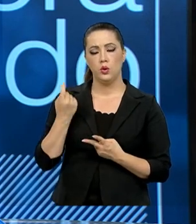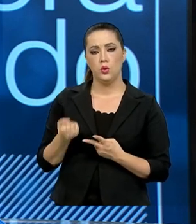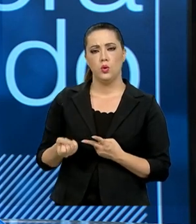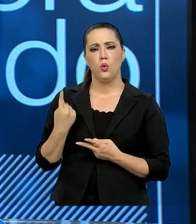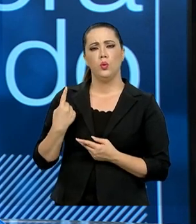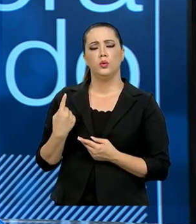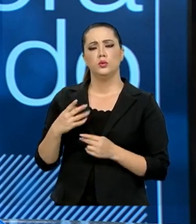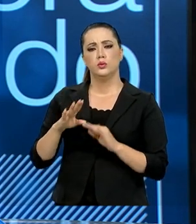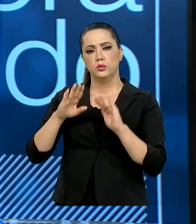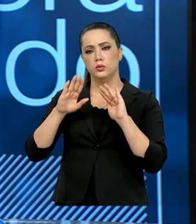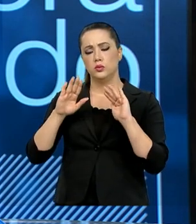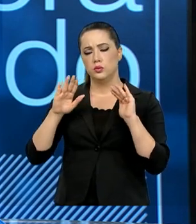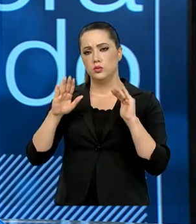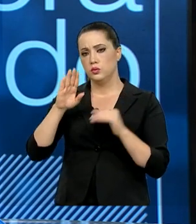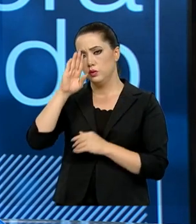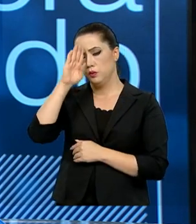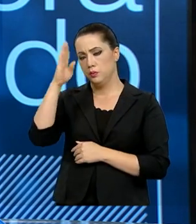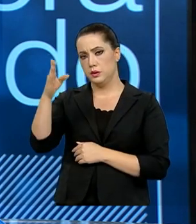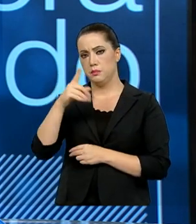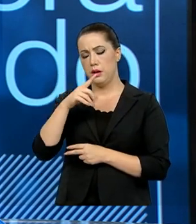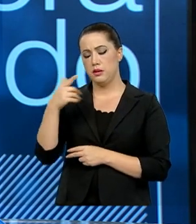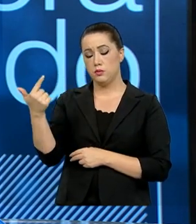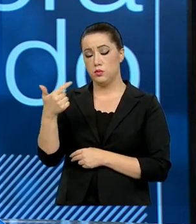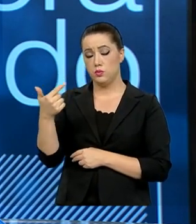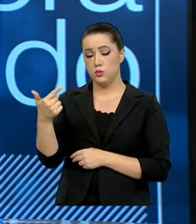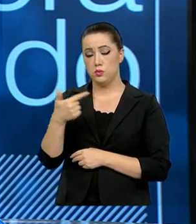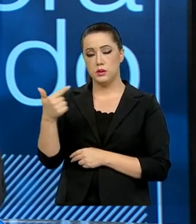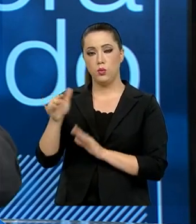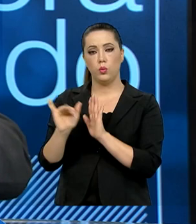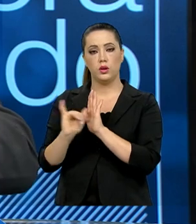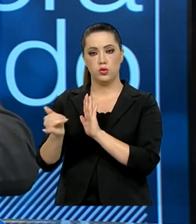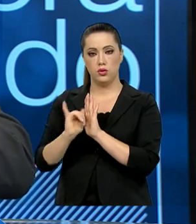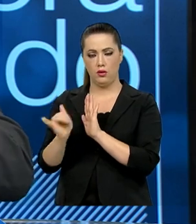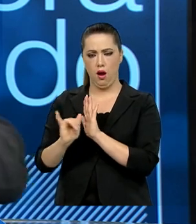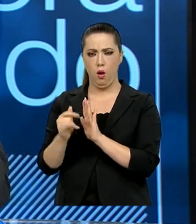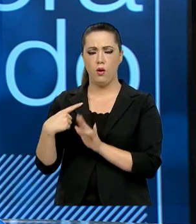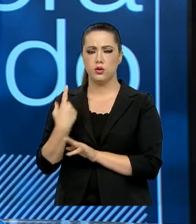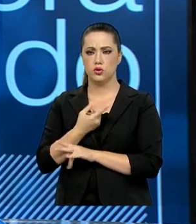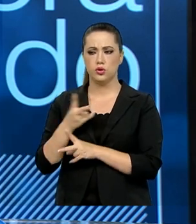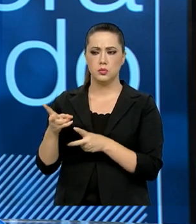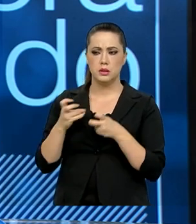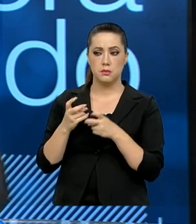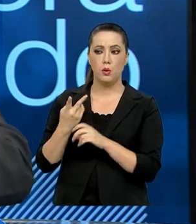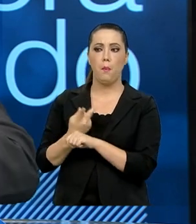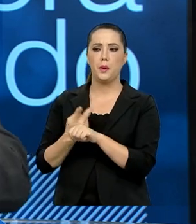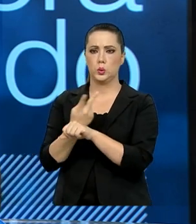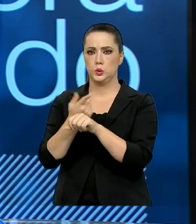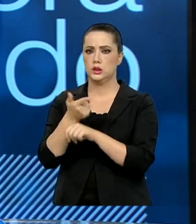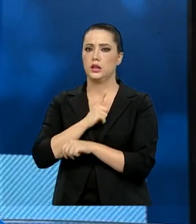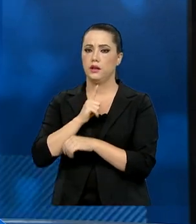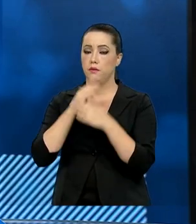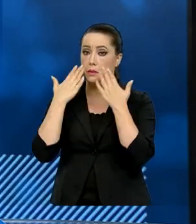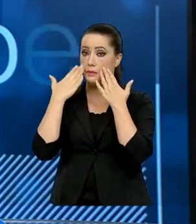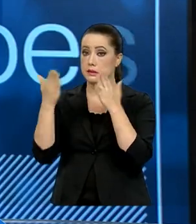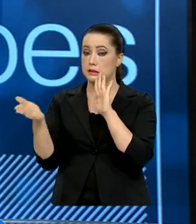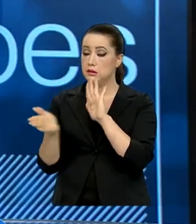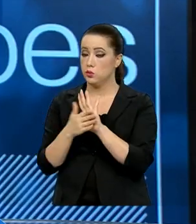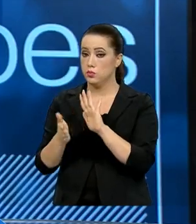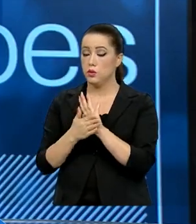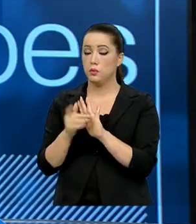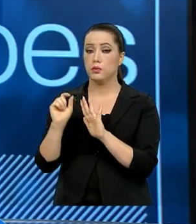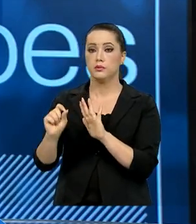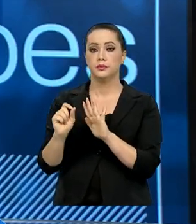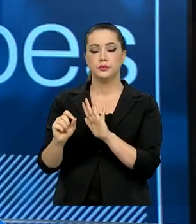aspectos desse novo, desse segundo edital, e que percebemos que houve uma procura muito grande para a apresentação de propostas,